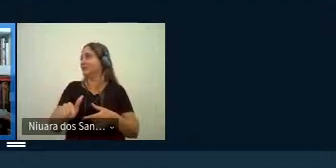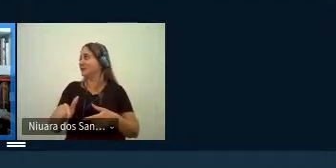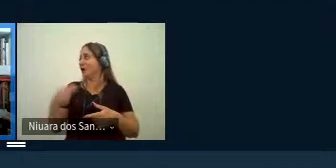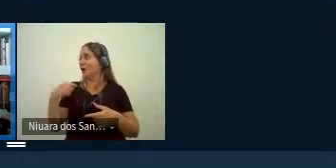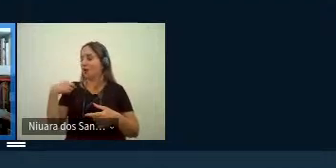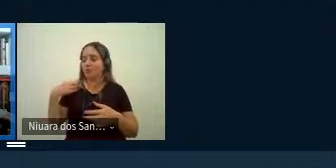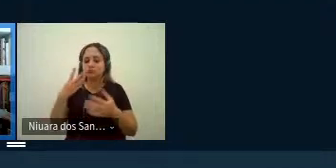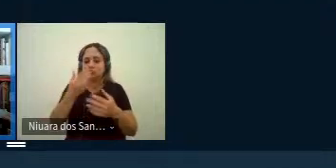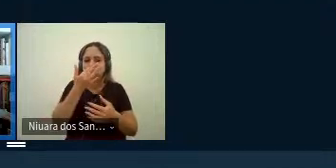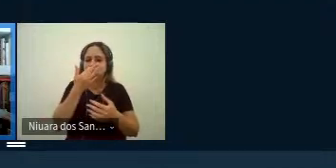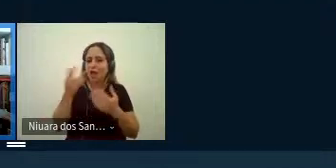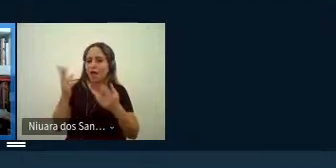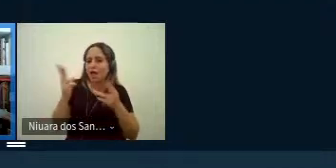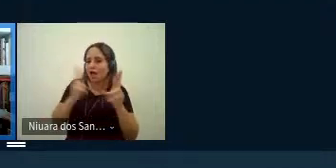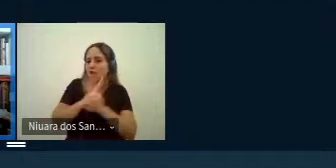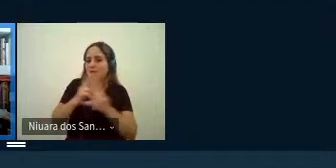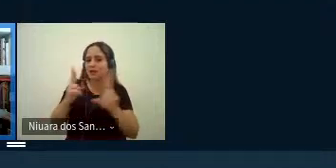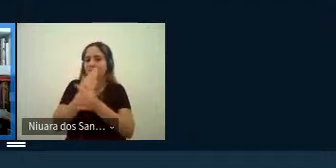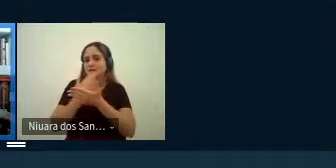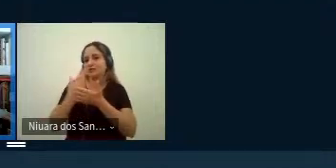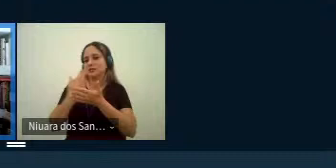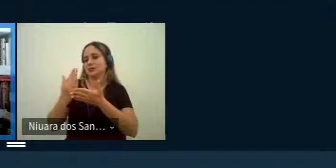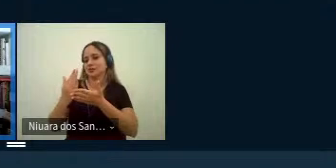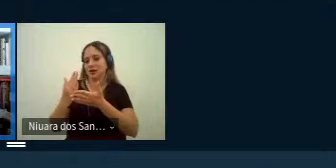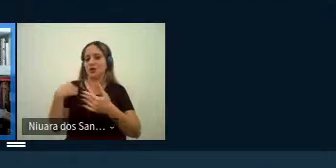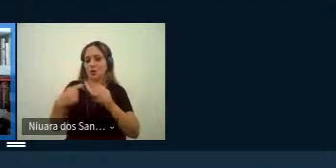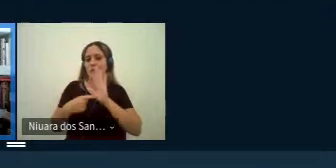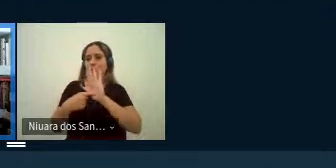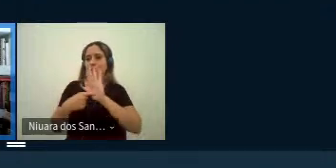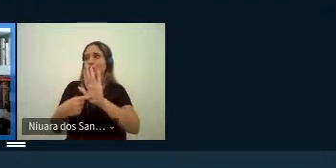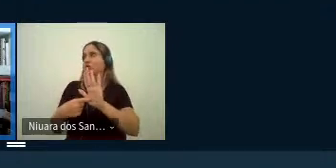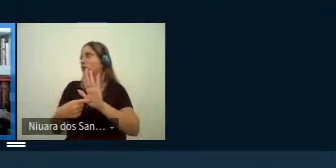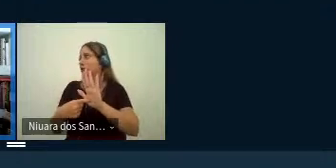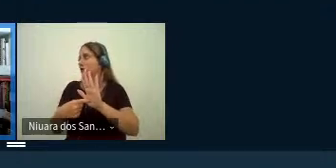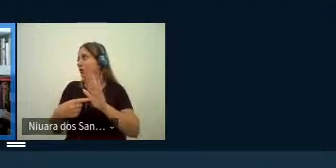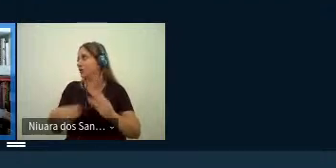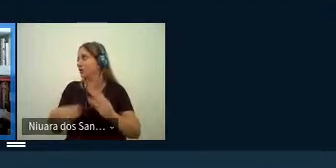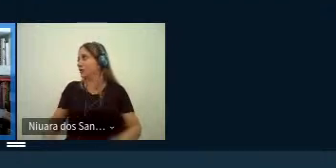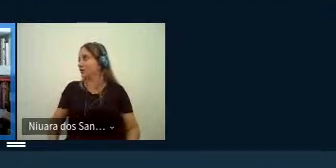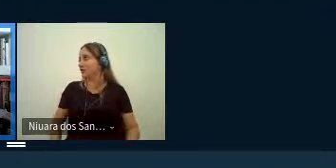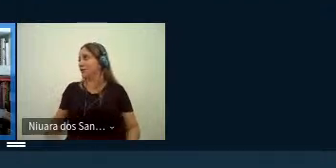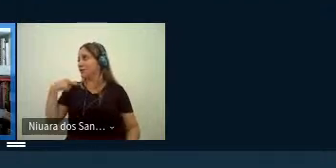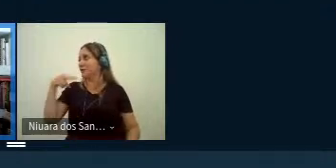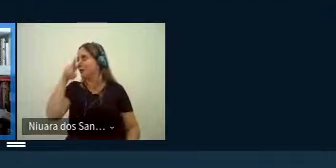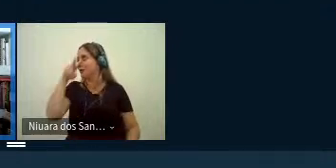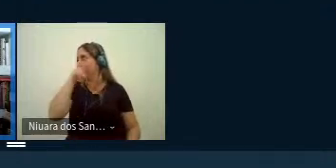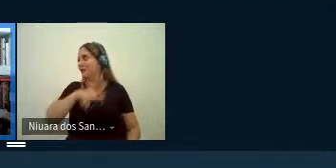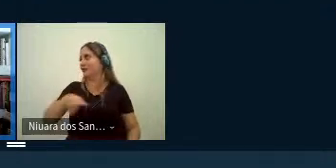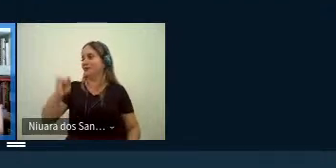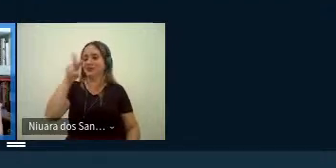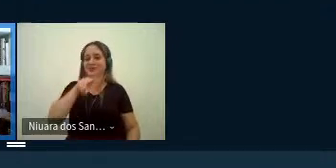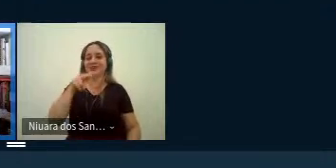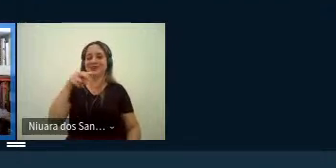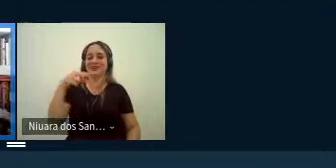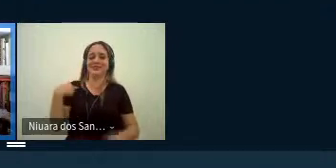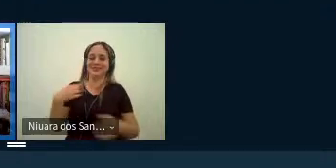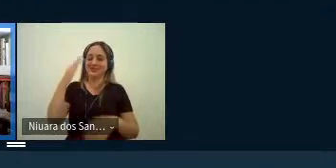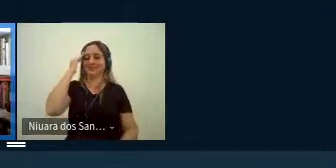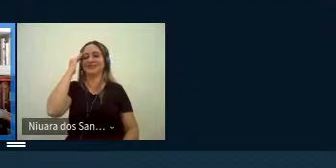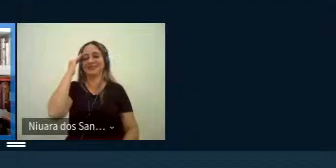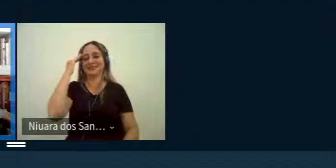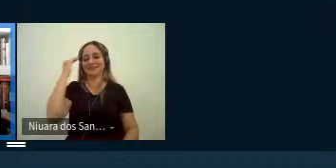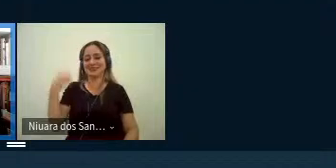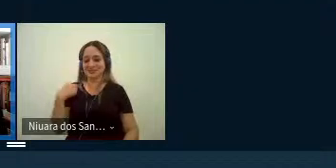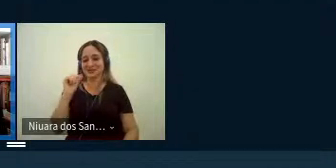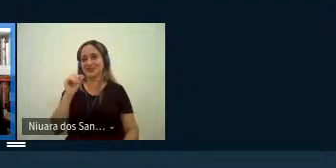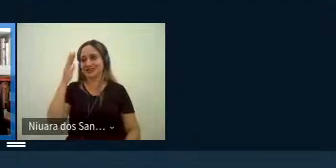relação inicial lá né quando eu apontei quando eu comentei desse olhar dessa compreensão desse entendimento